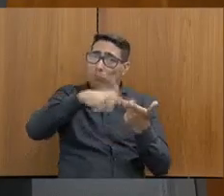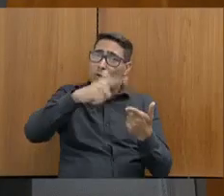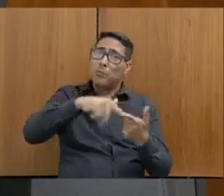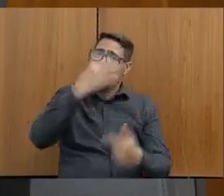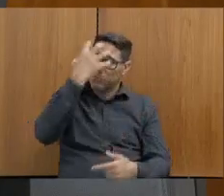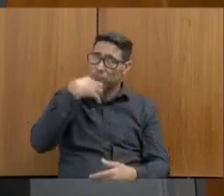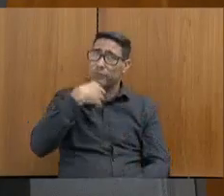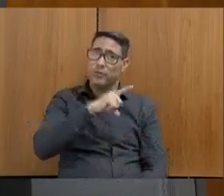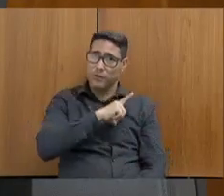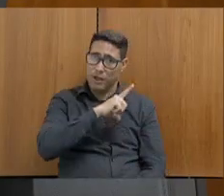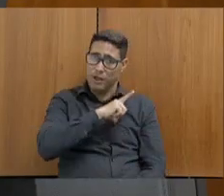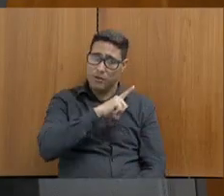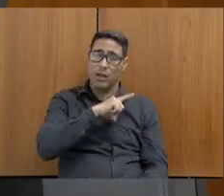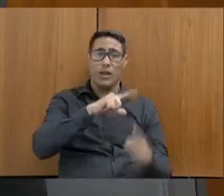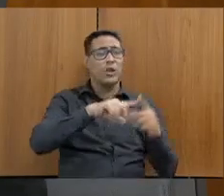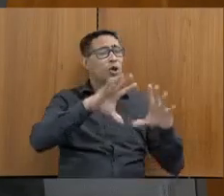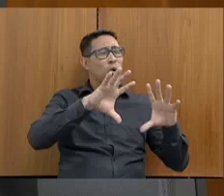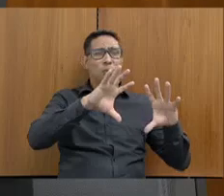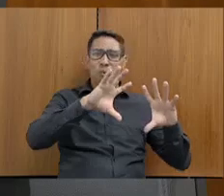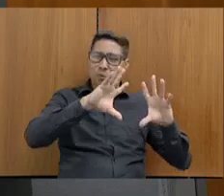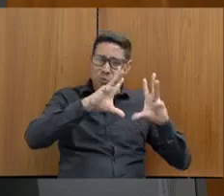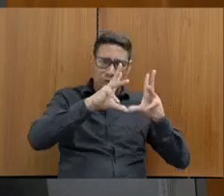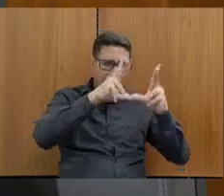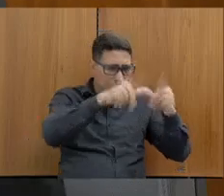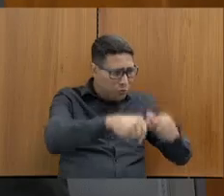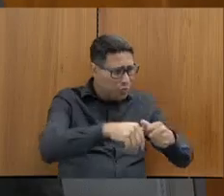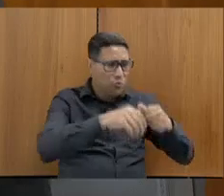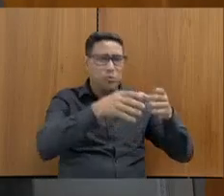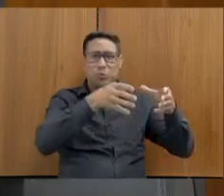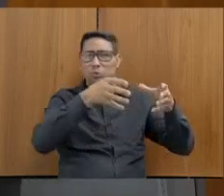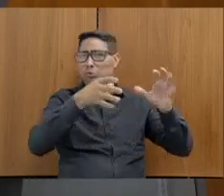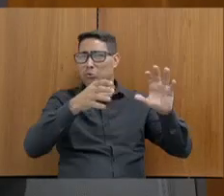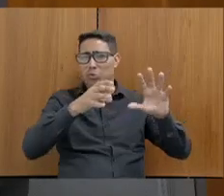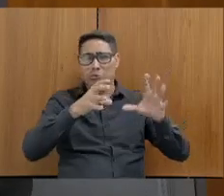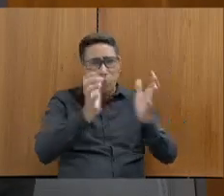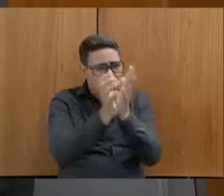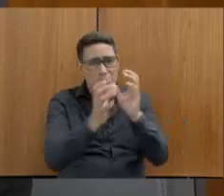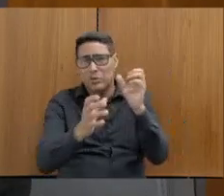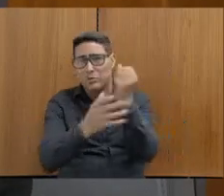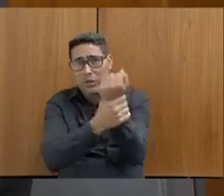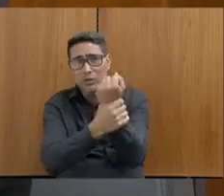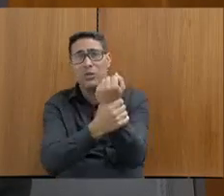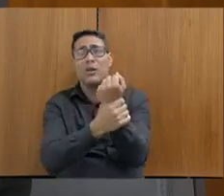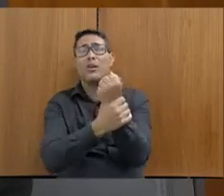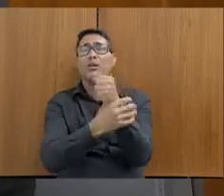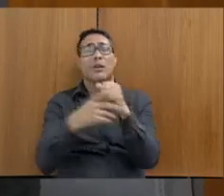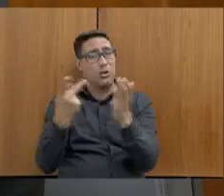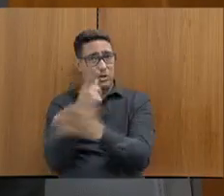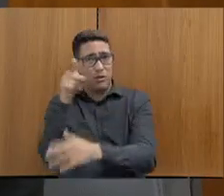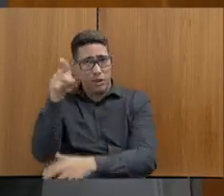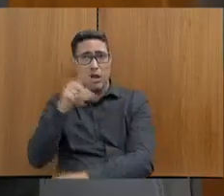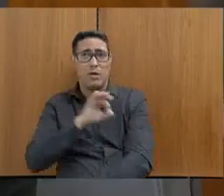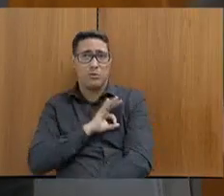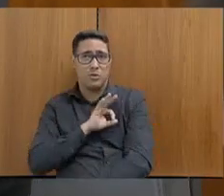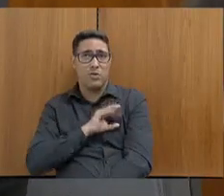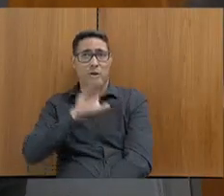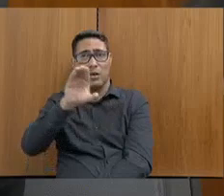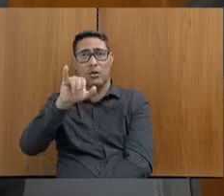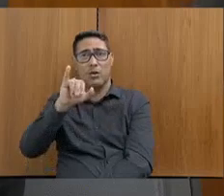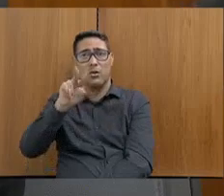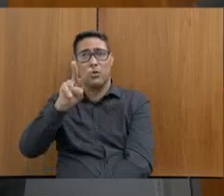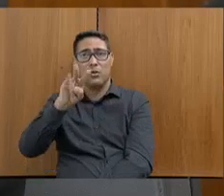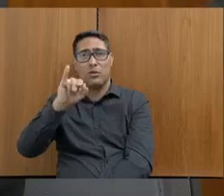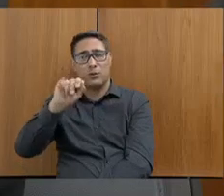toda a tropa, não só a polícia penal, a polícia militar, a polícia civil, recentemente, com o caso daquela policial civil que praticou o auto-extermínio,